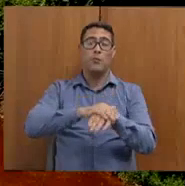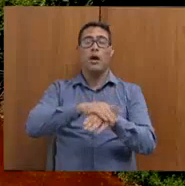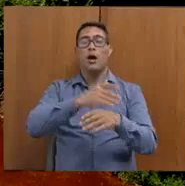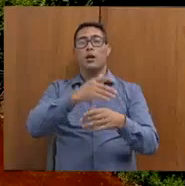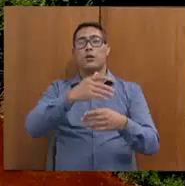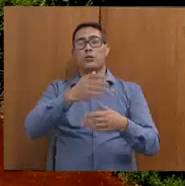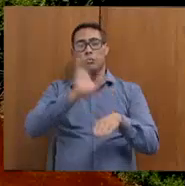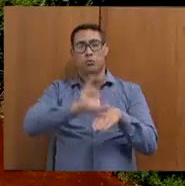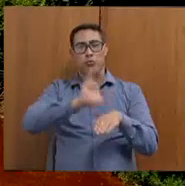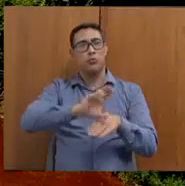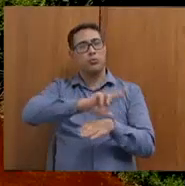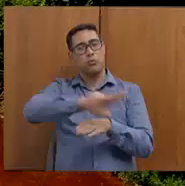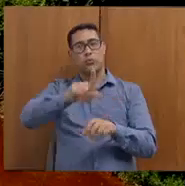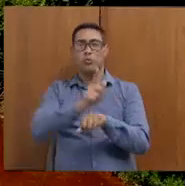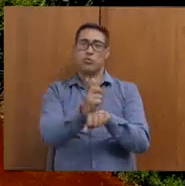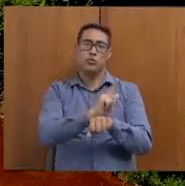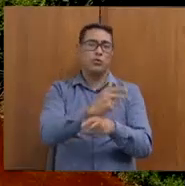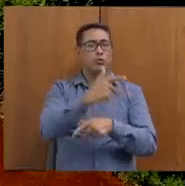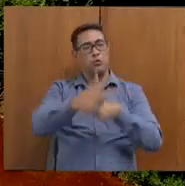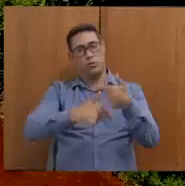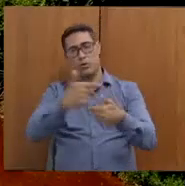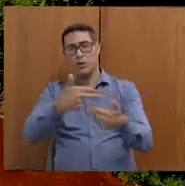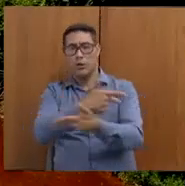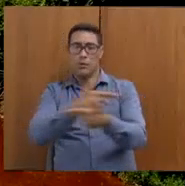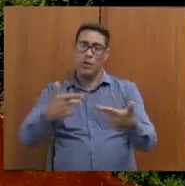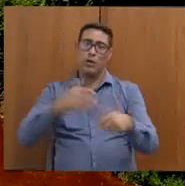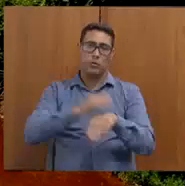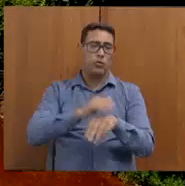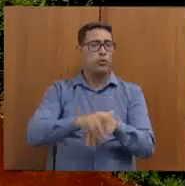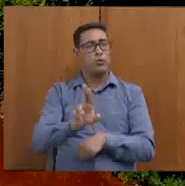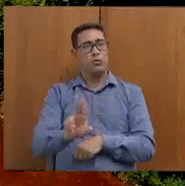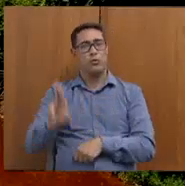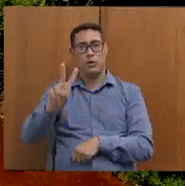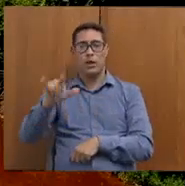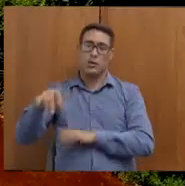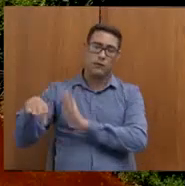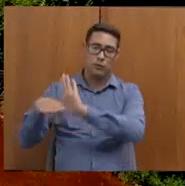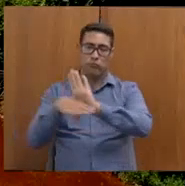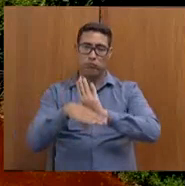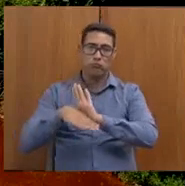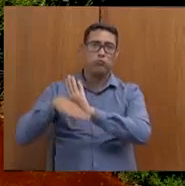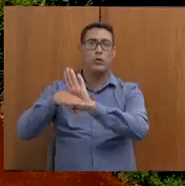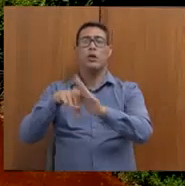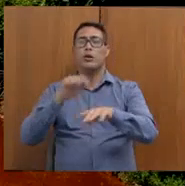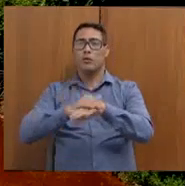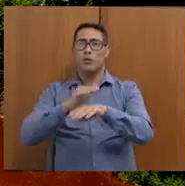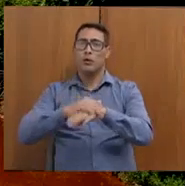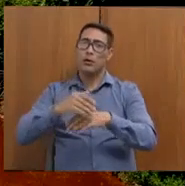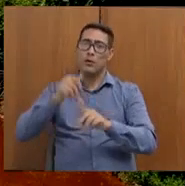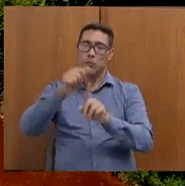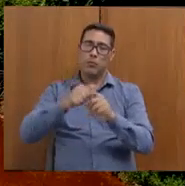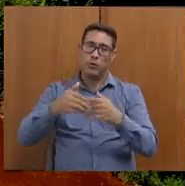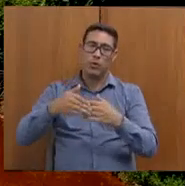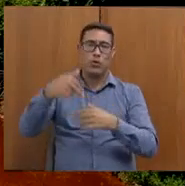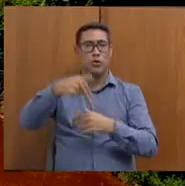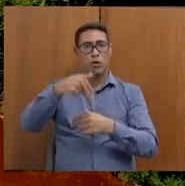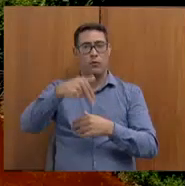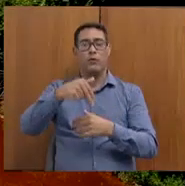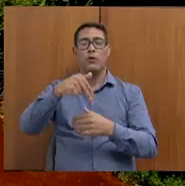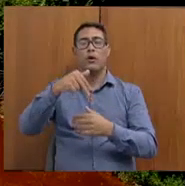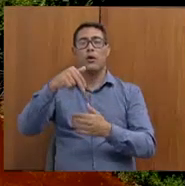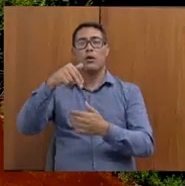oferta de curso aos gestores, trabalhadores e conselheiros de assistência social, com previsão para início de novembro de 2023.